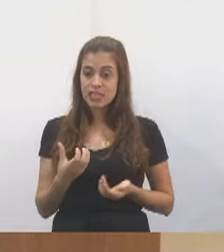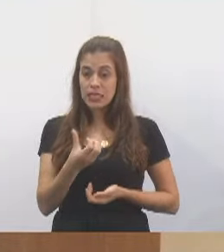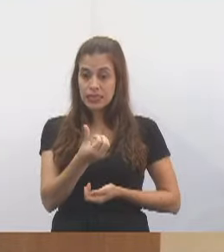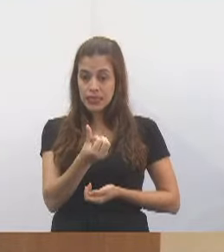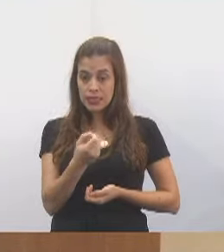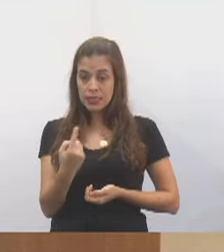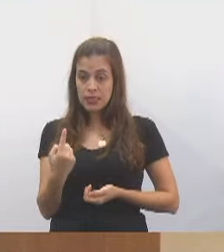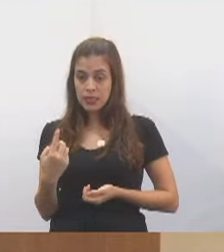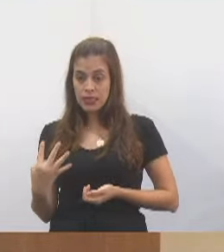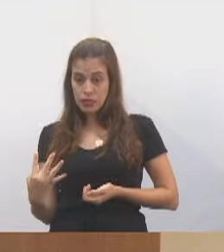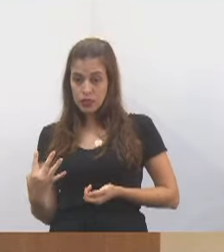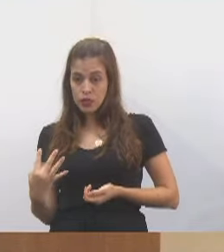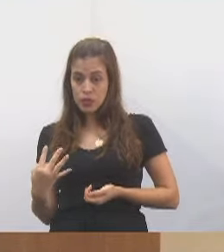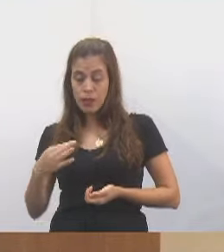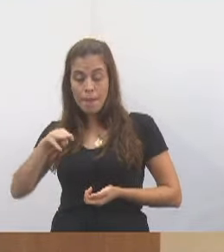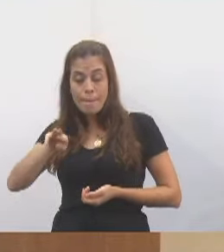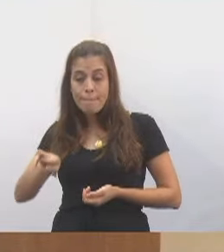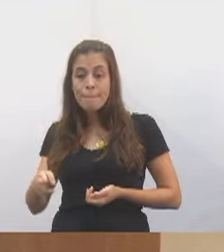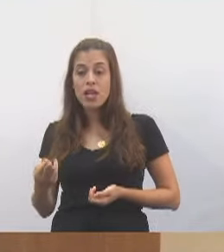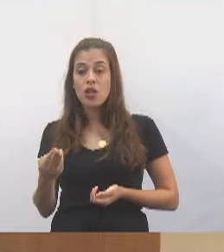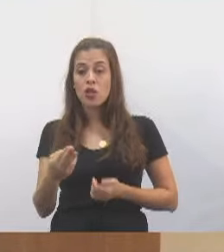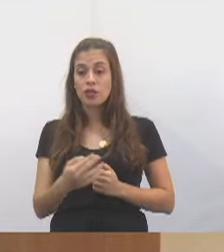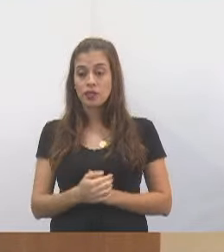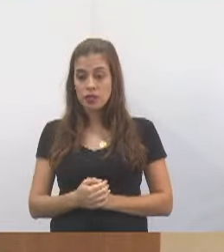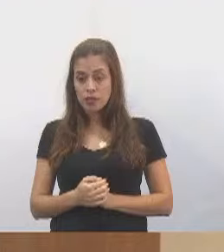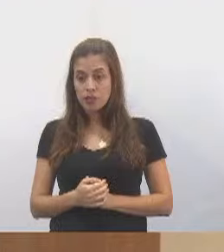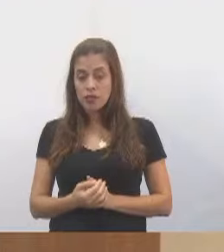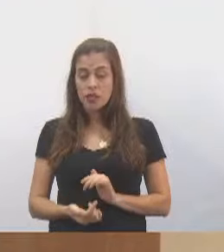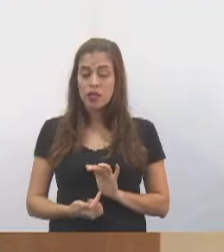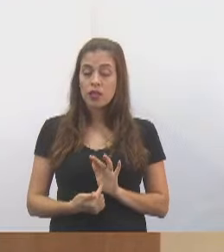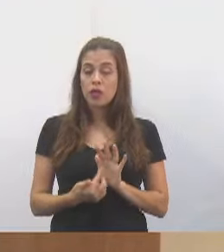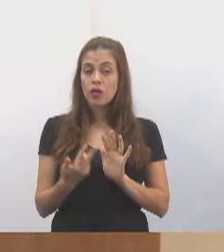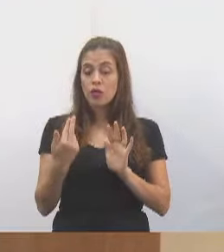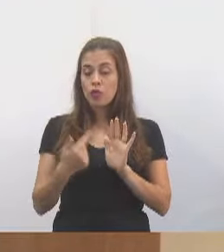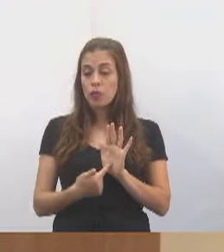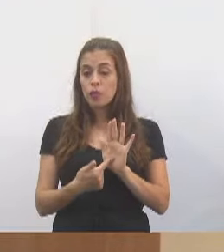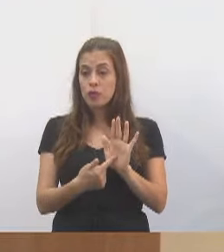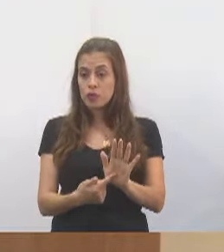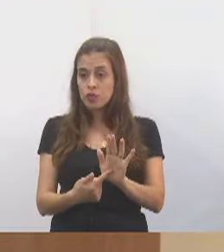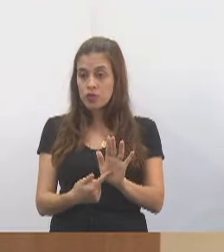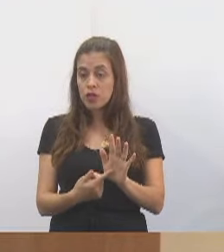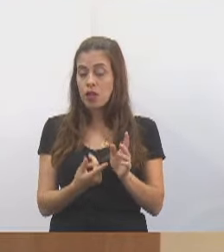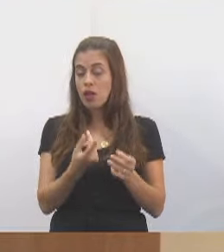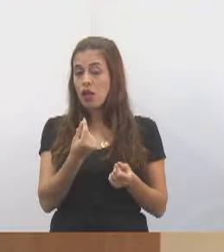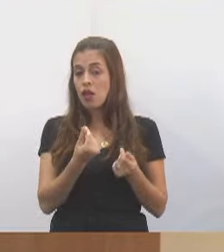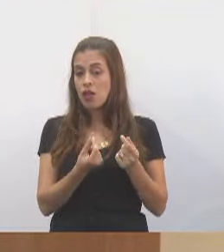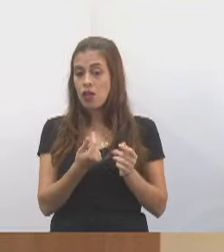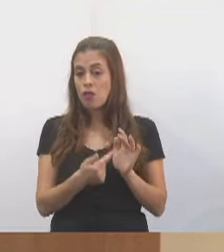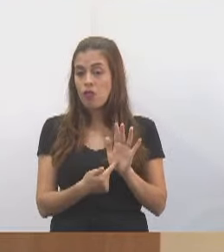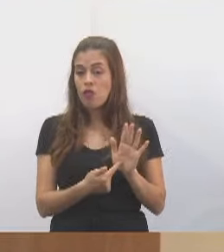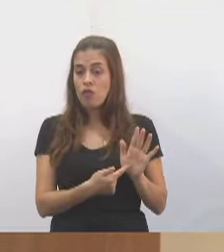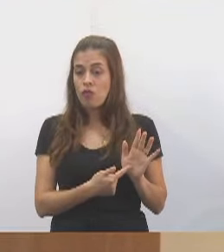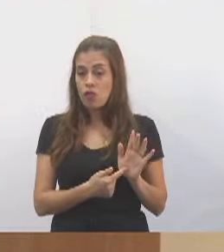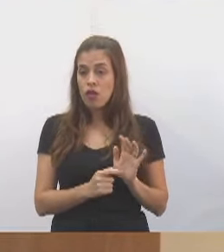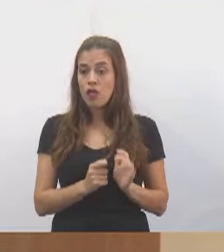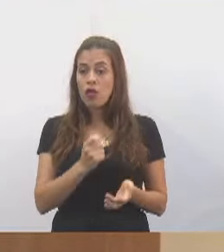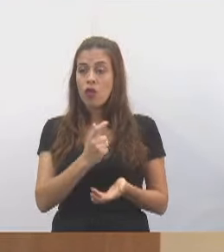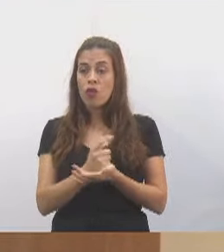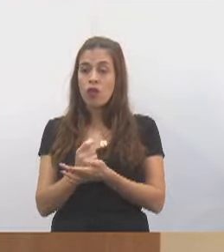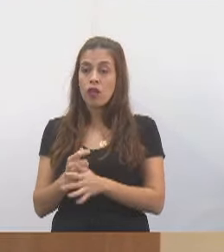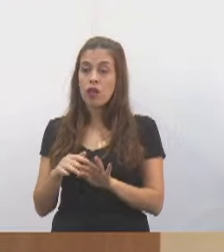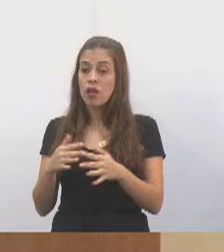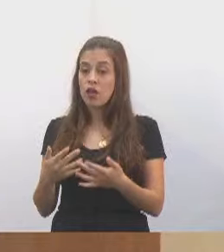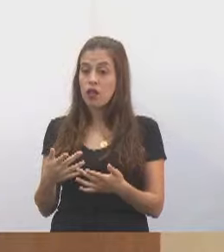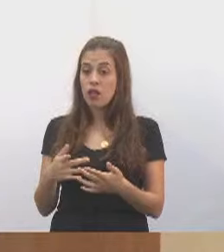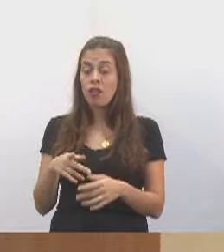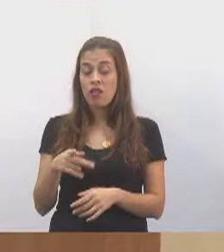614 milhões, conforme está na prestação de contas das Finanças. Justo o prefeito que falou que pegou